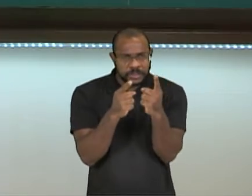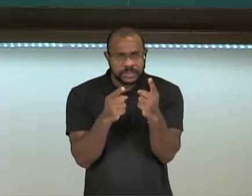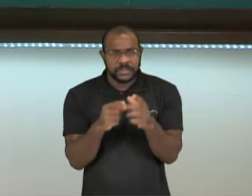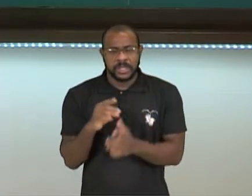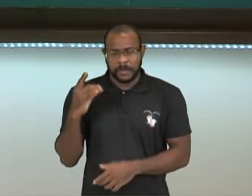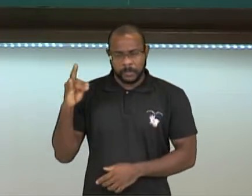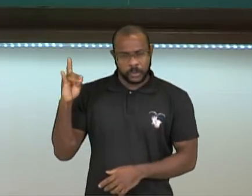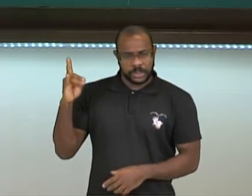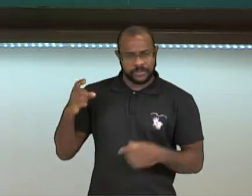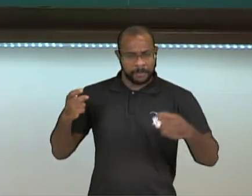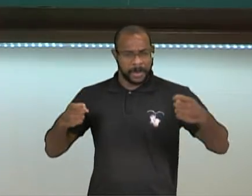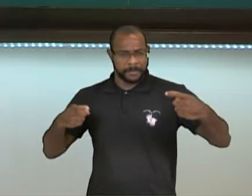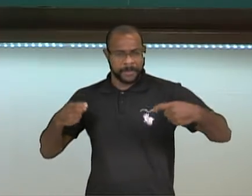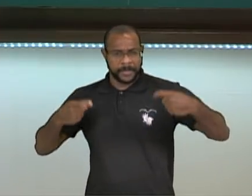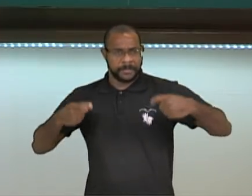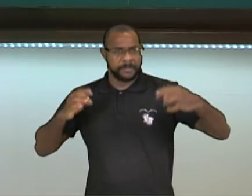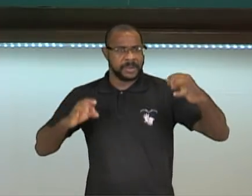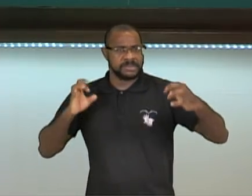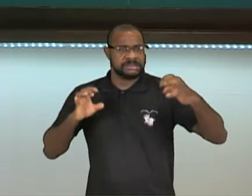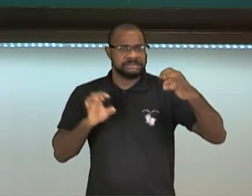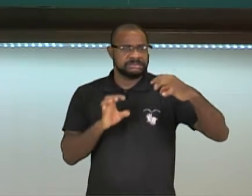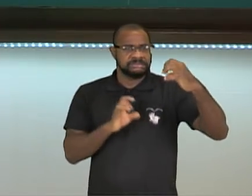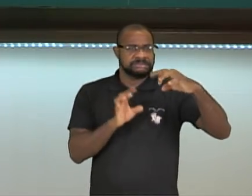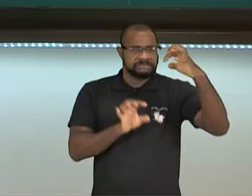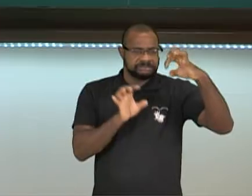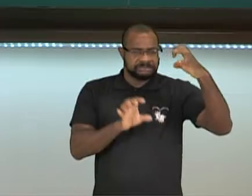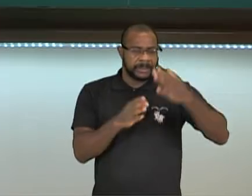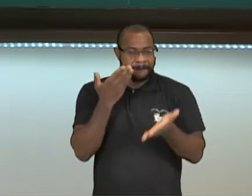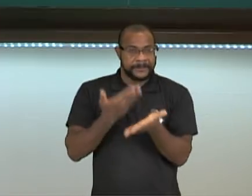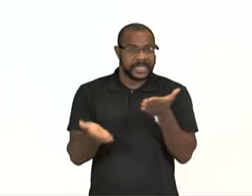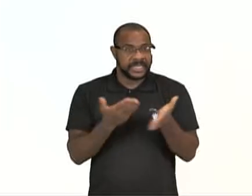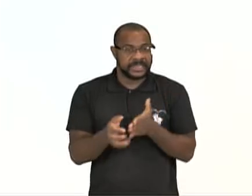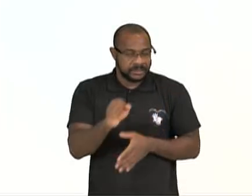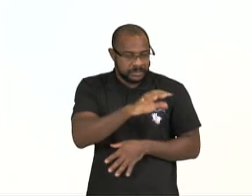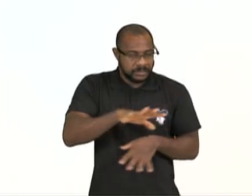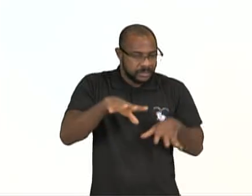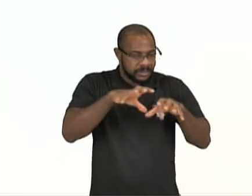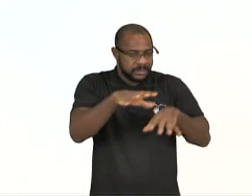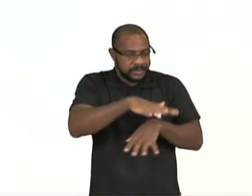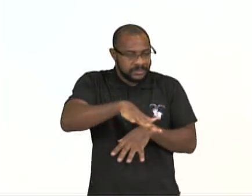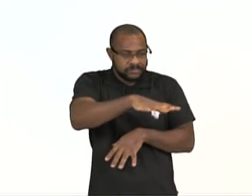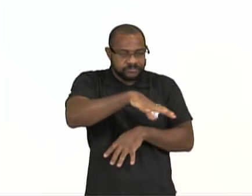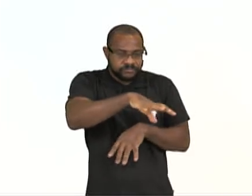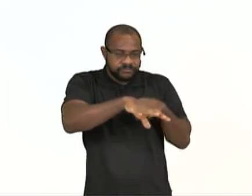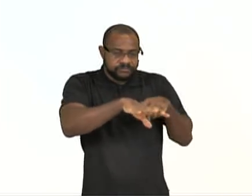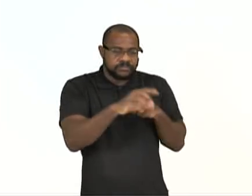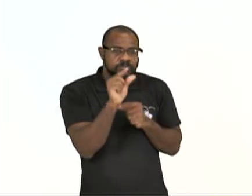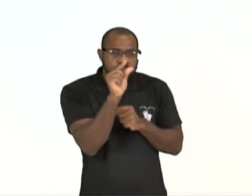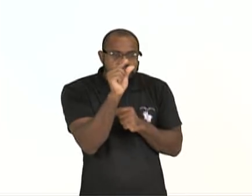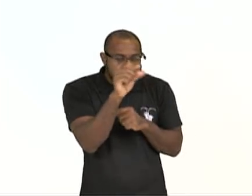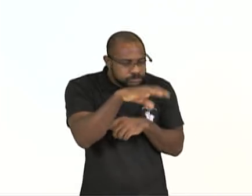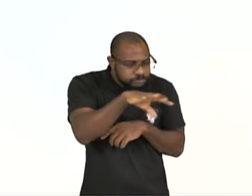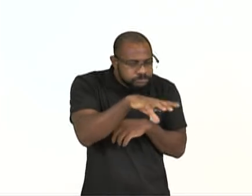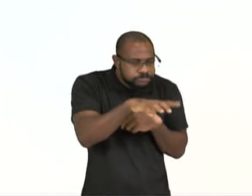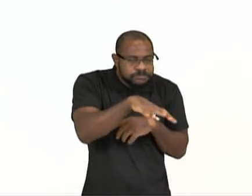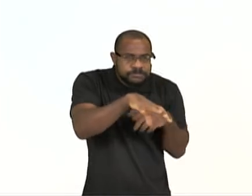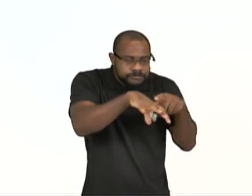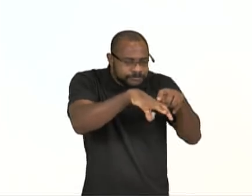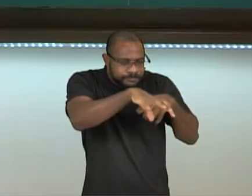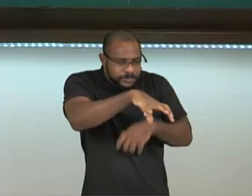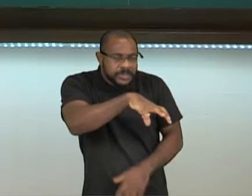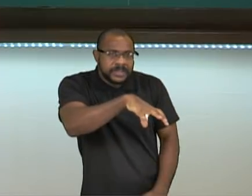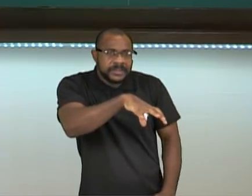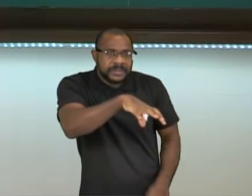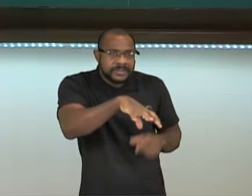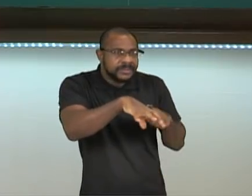a Bolívia acabou perdendo essa parte do território. Então, a Bolívia é um território que